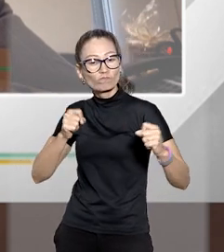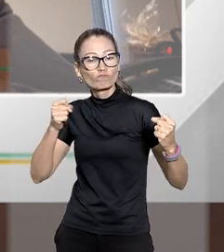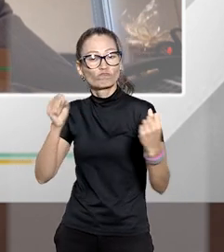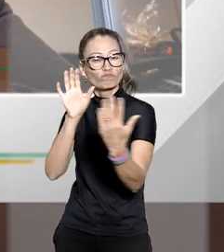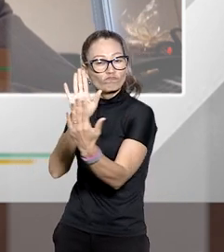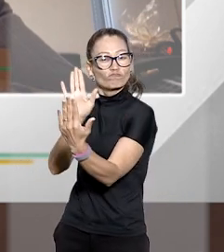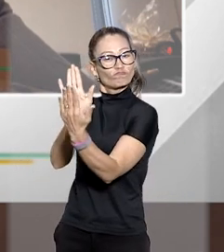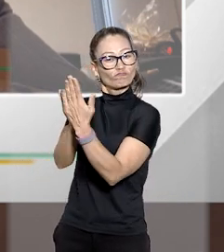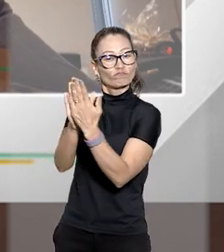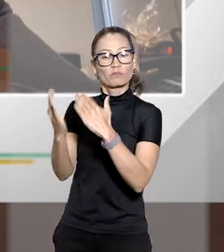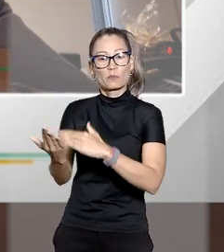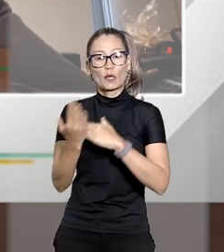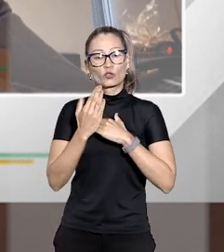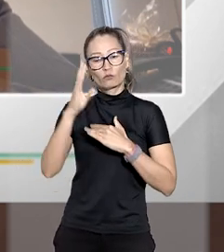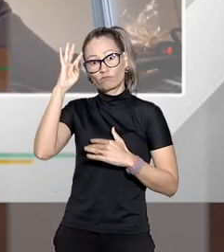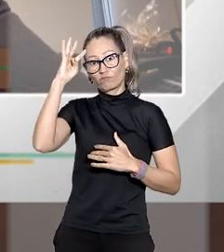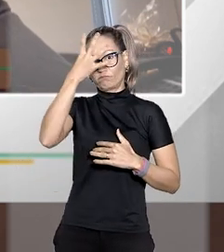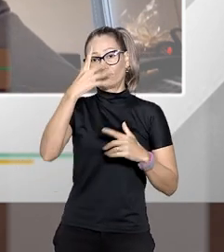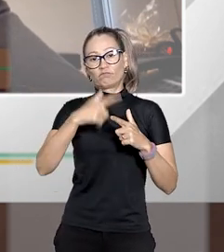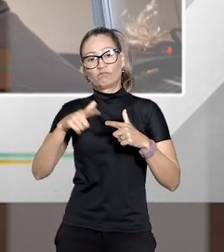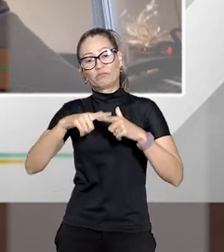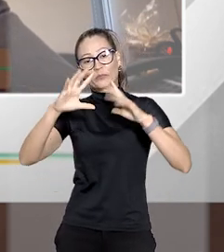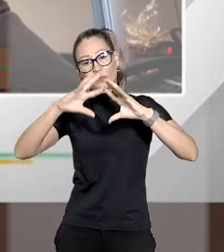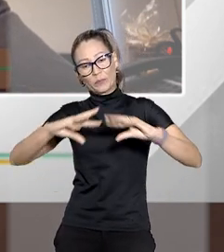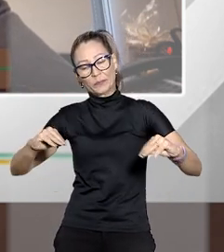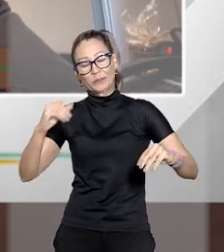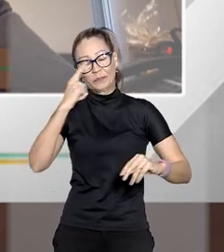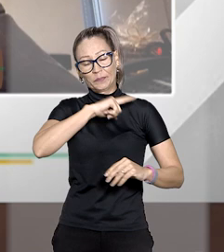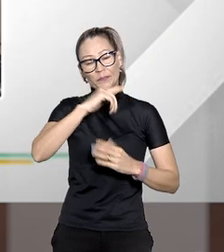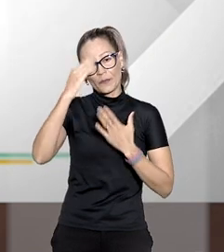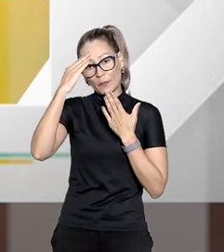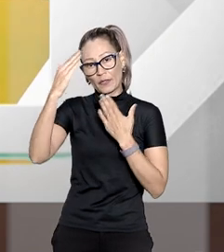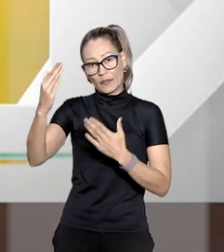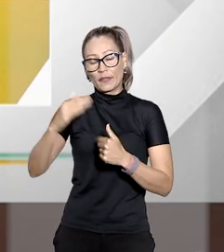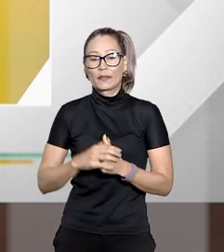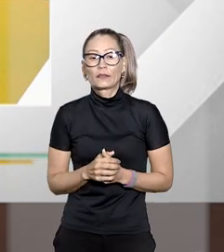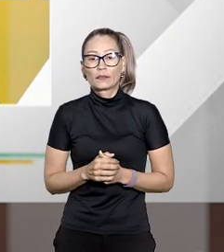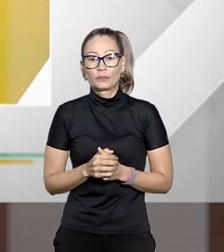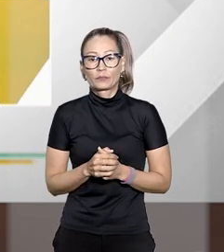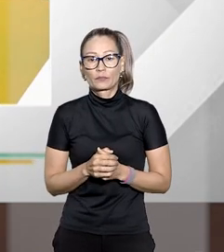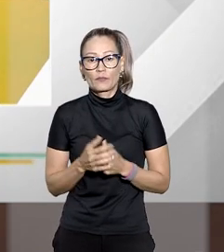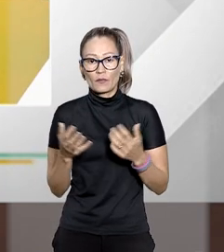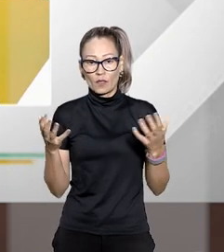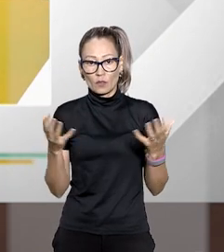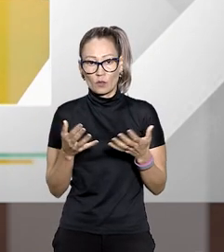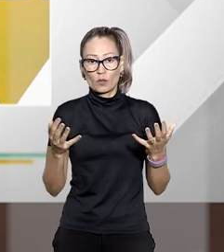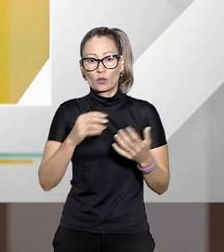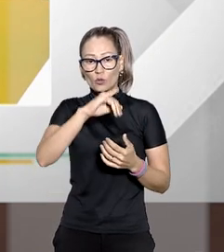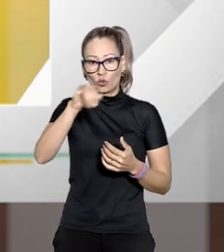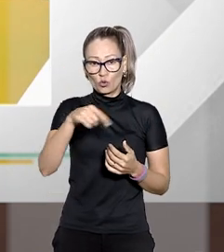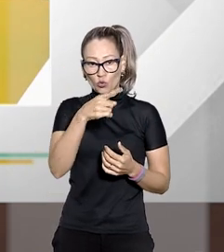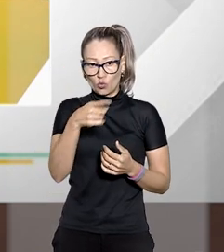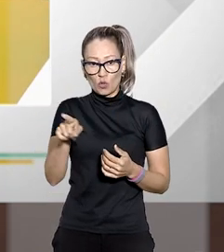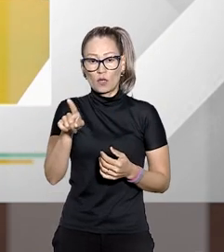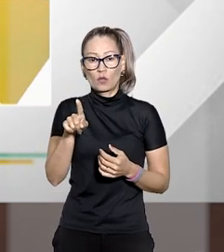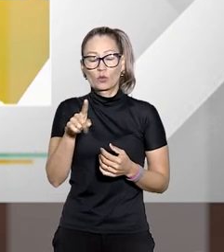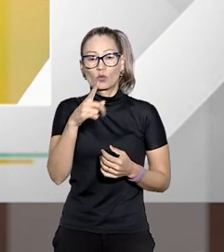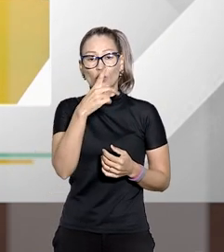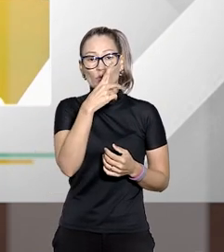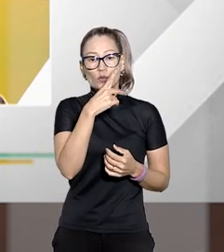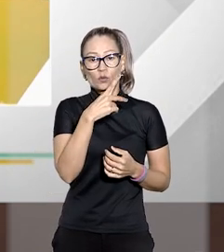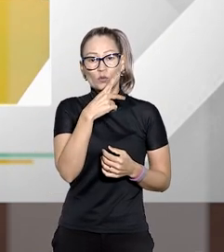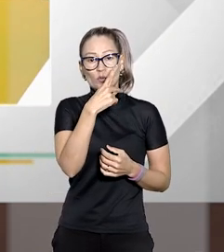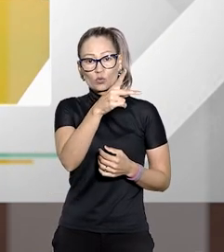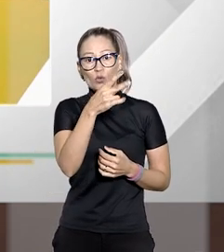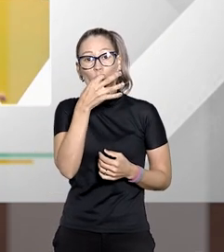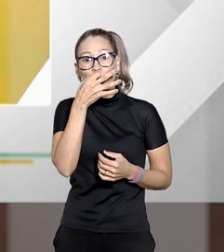a solução para o problema muito obrigado agora doutor João Luiz Ferraz por favor a sua